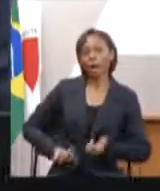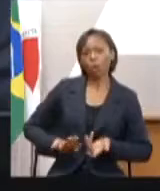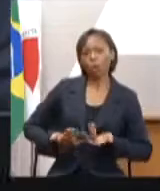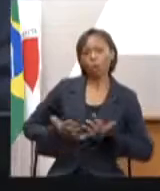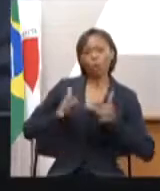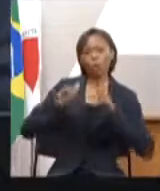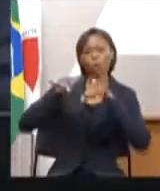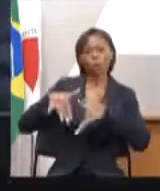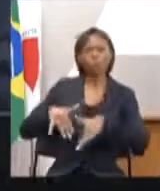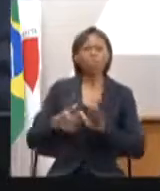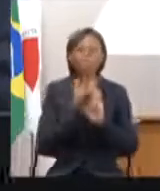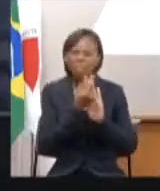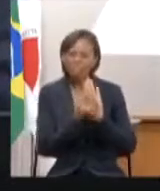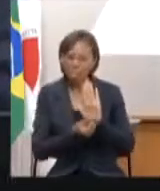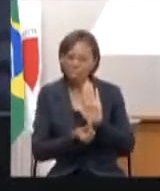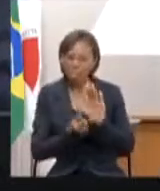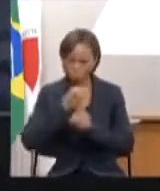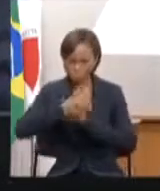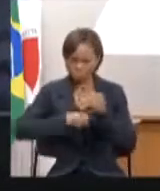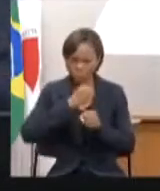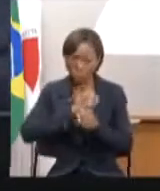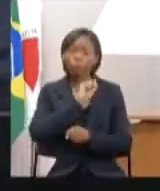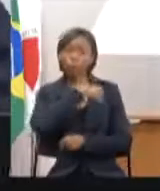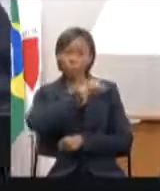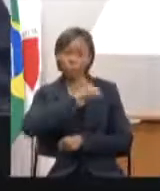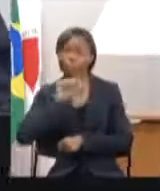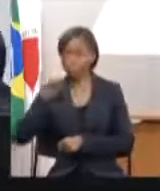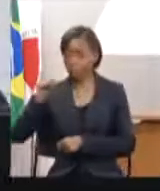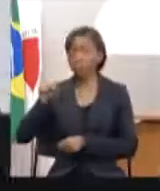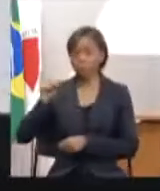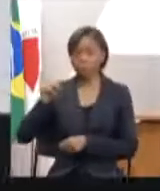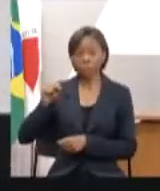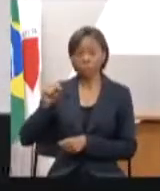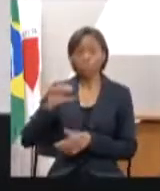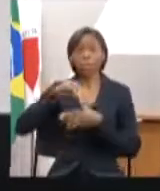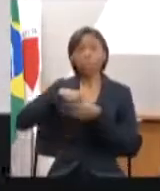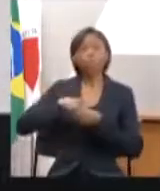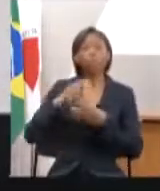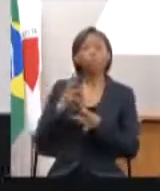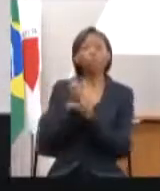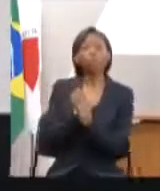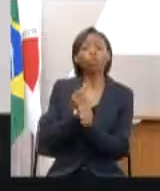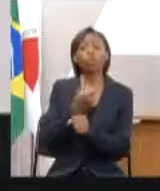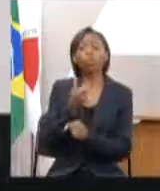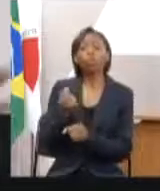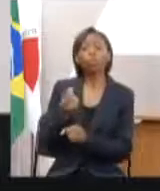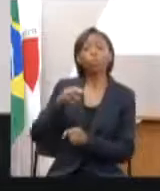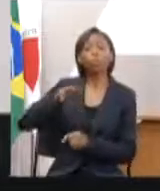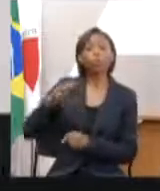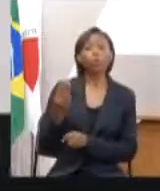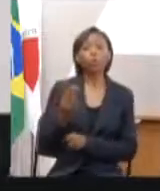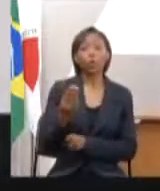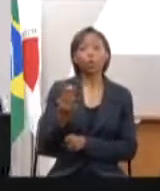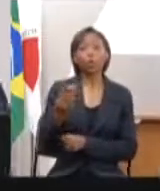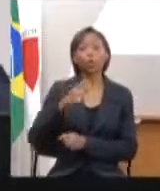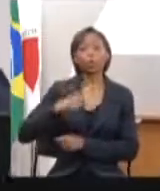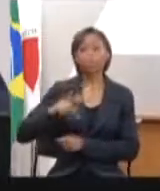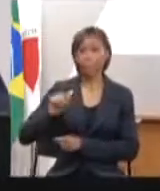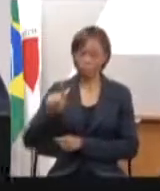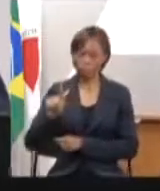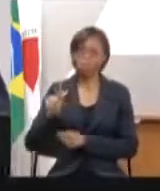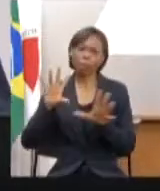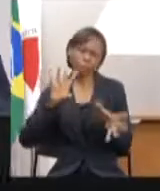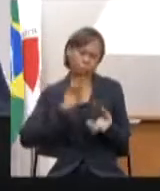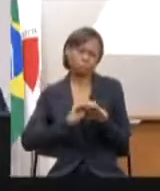colocado o orçamento anual presidente sim sim está dentre os 20 milhões do PPAG para resumir Vigílio e eu te